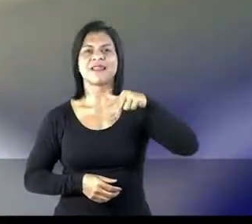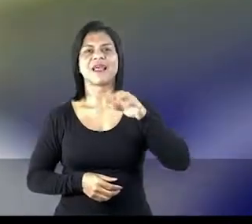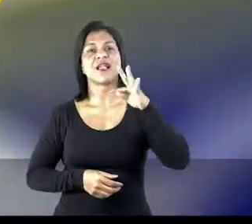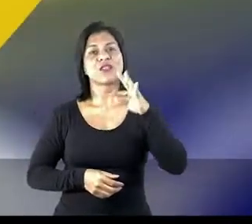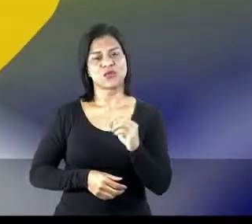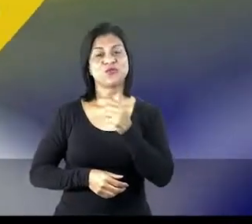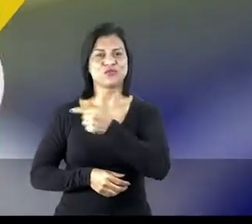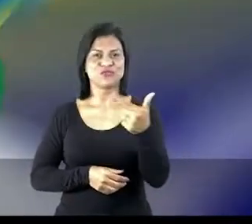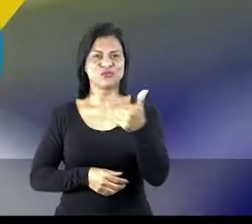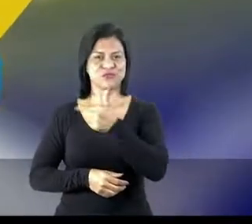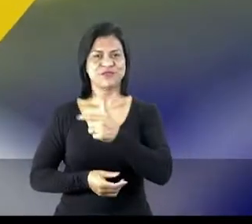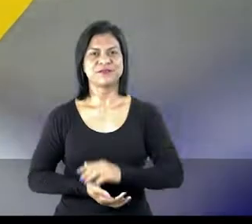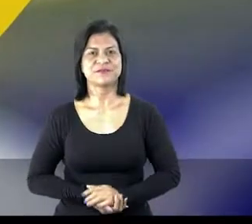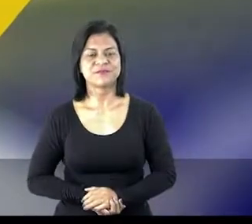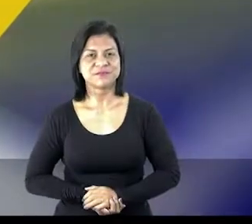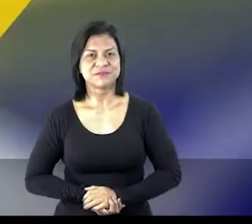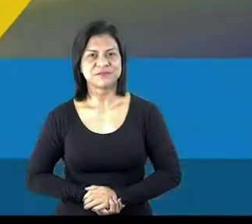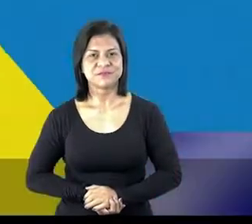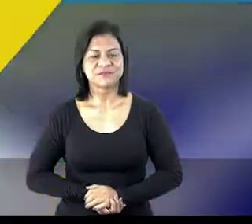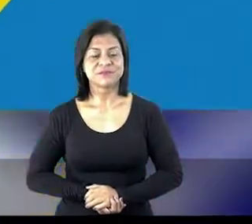Governador Manato 22.